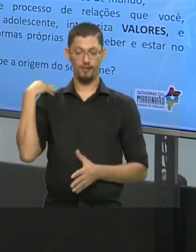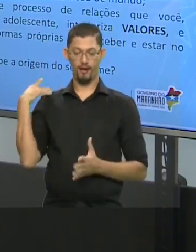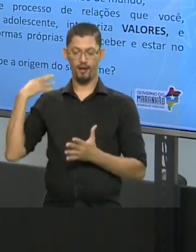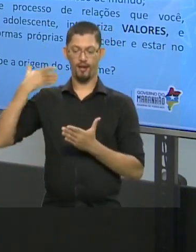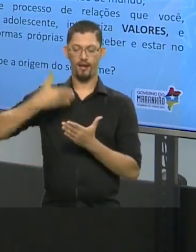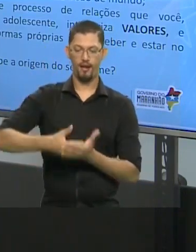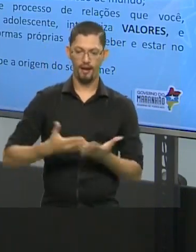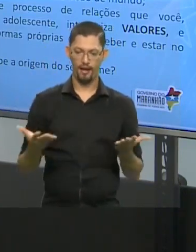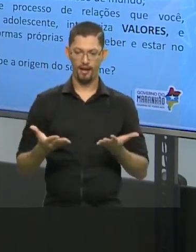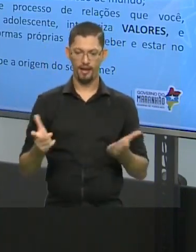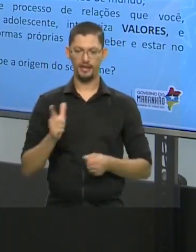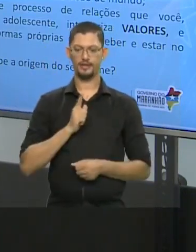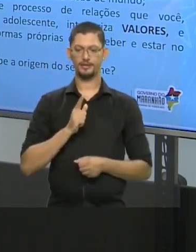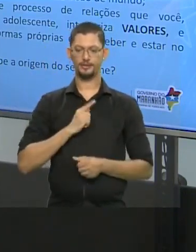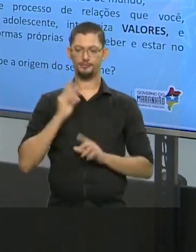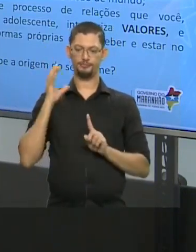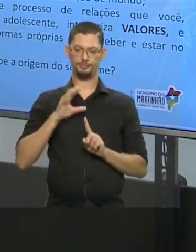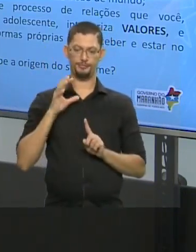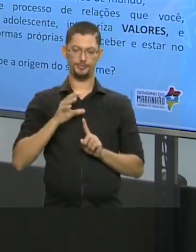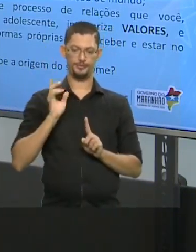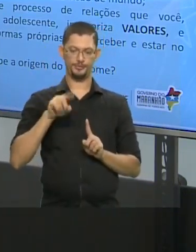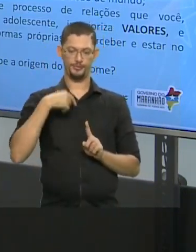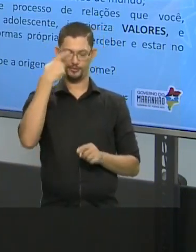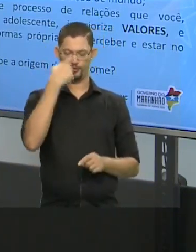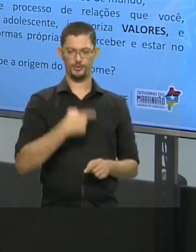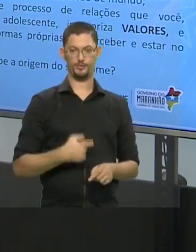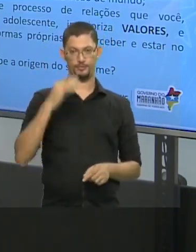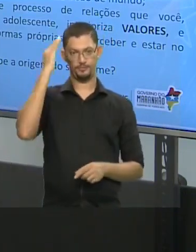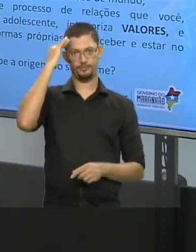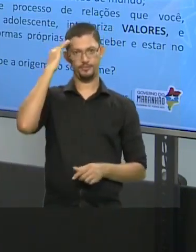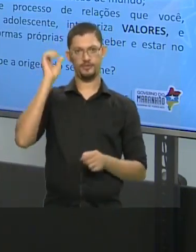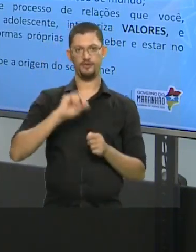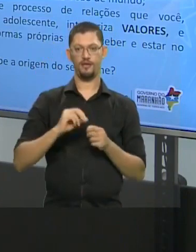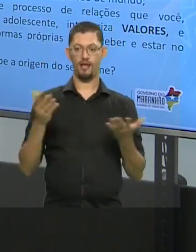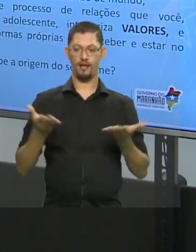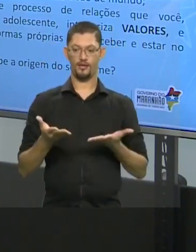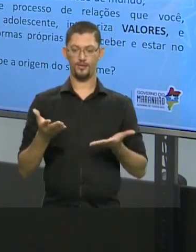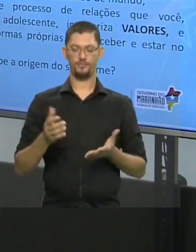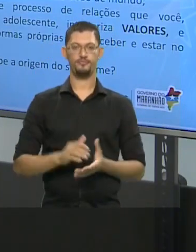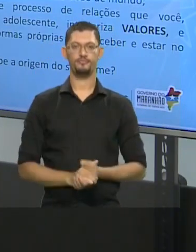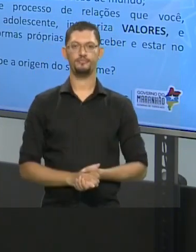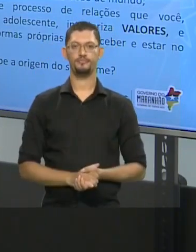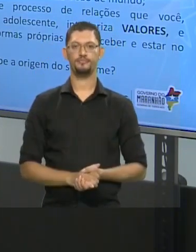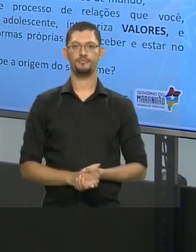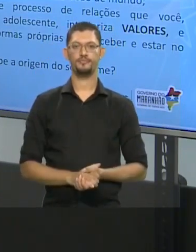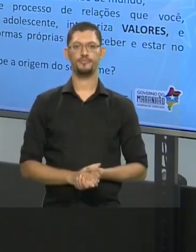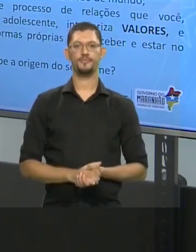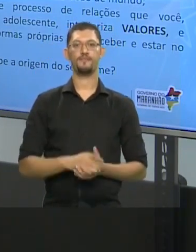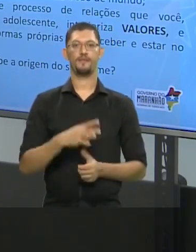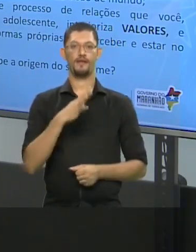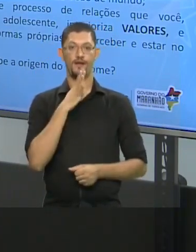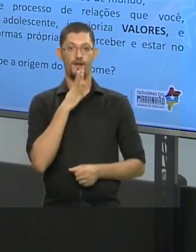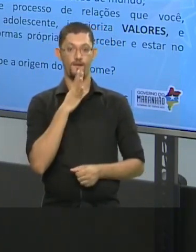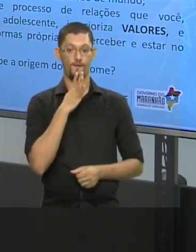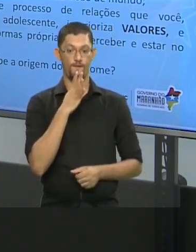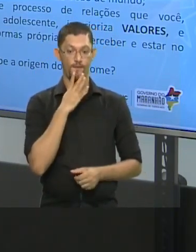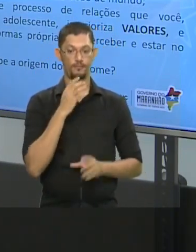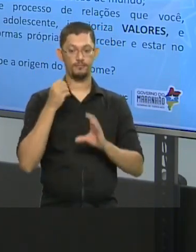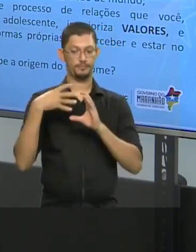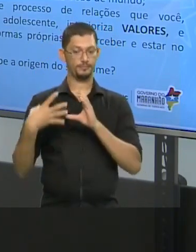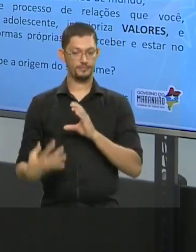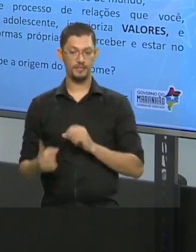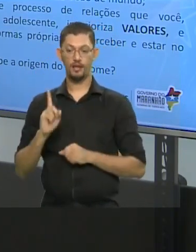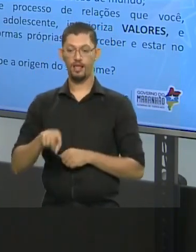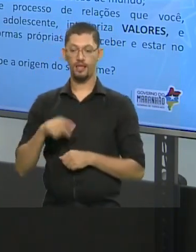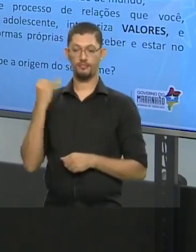aqui tem uma certa influência na nossa maneira de agir aqui. e conhecer esses aspectos são